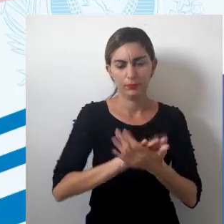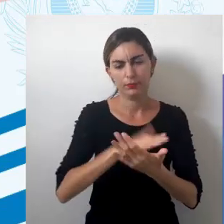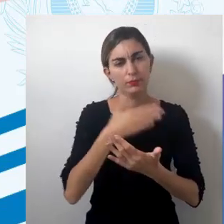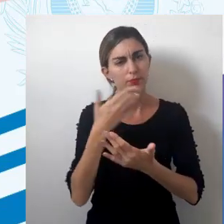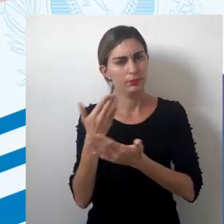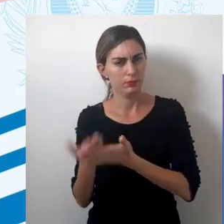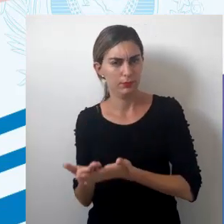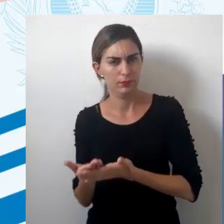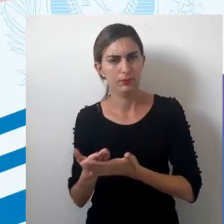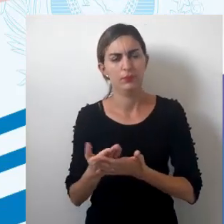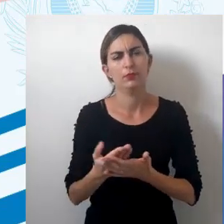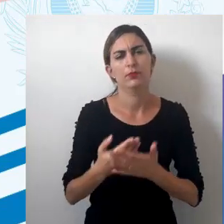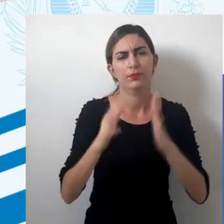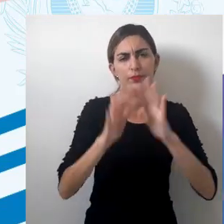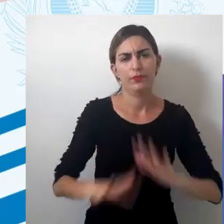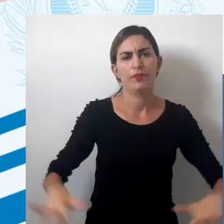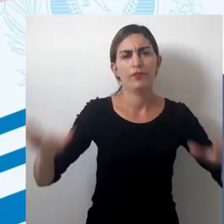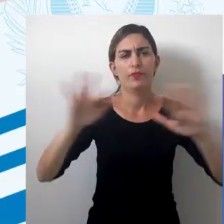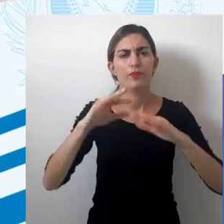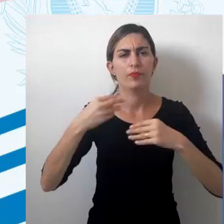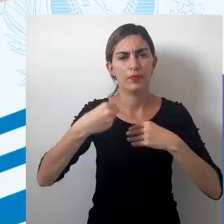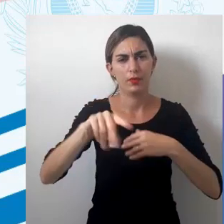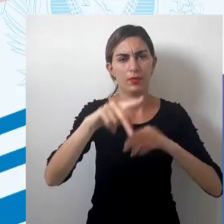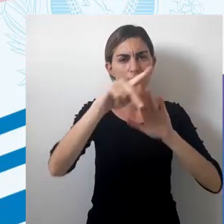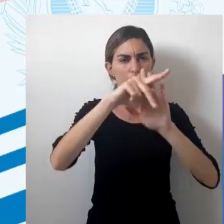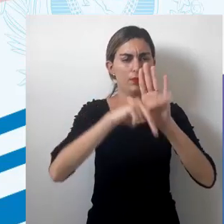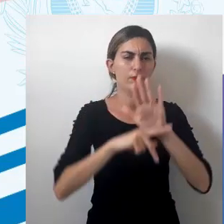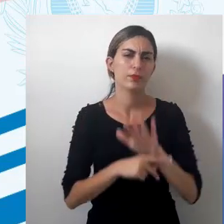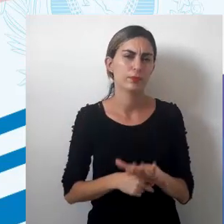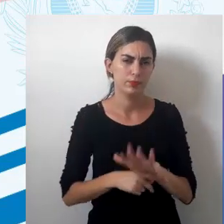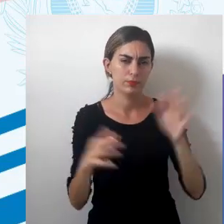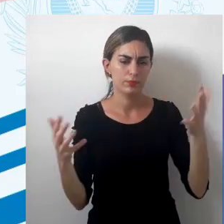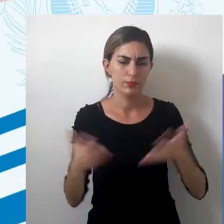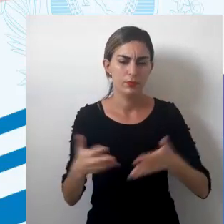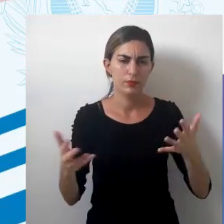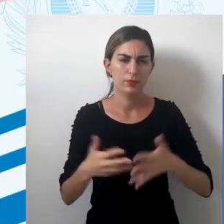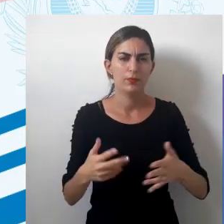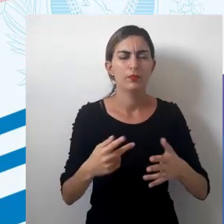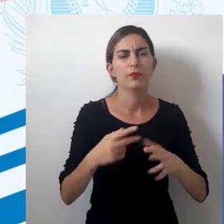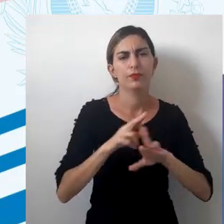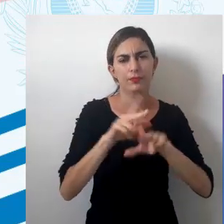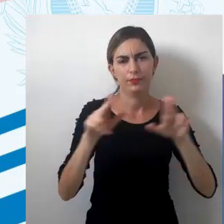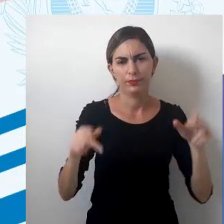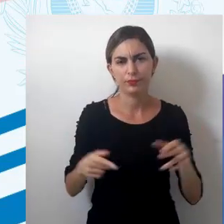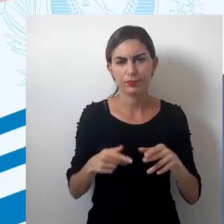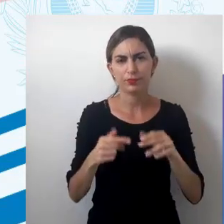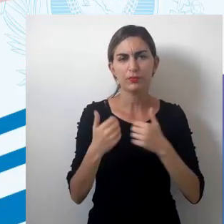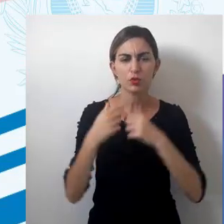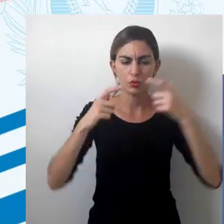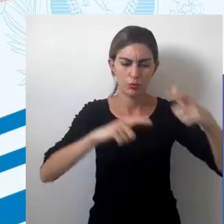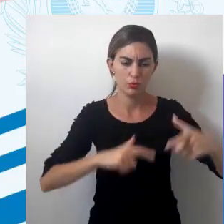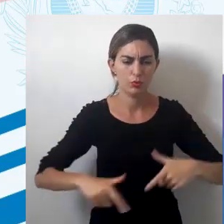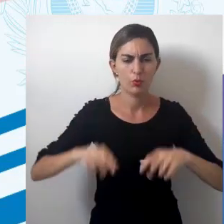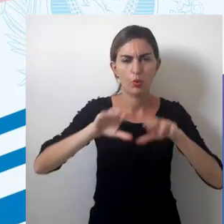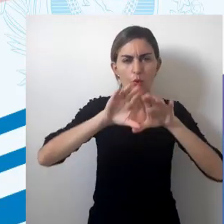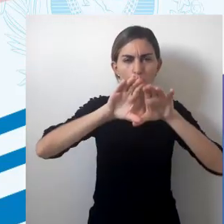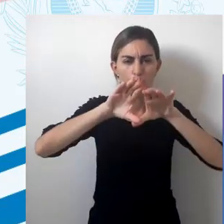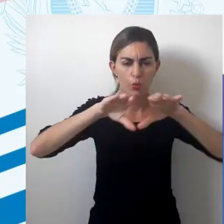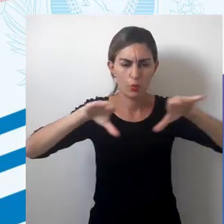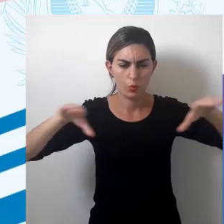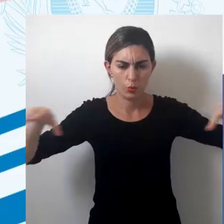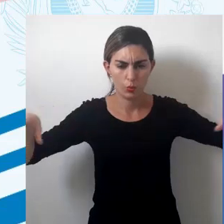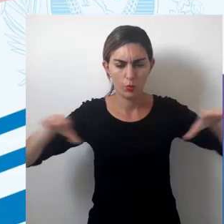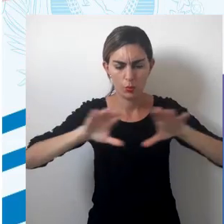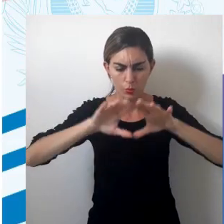traduzir esses elementos do espaço para o plano agora. Ou seja, elementos que estão presentes numa superfície curva